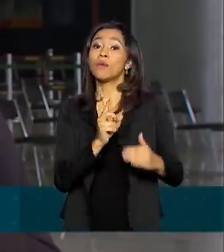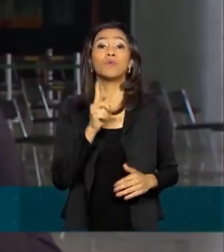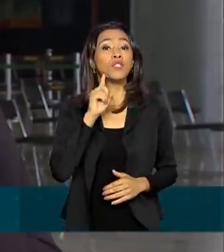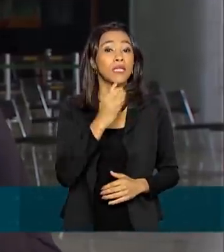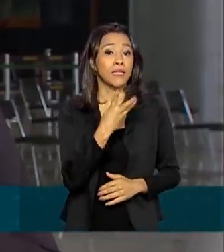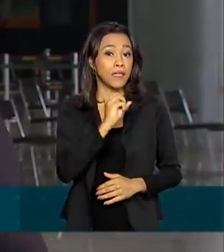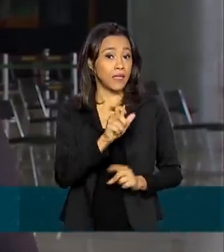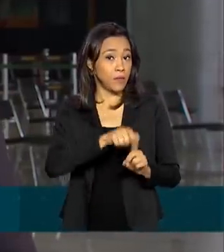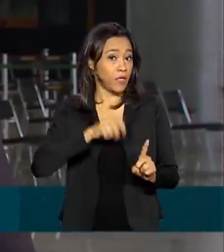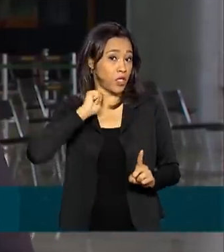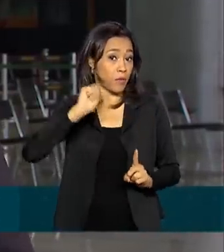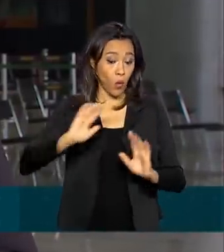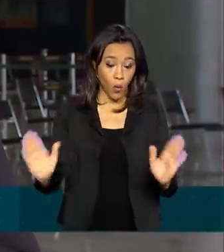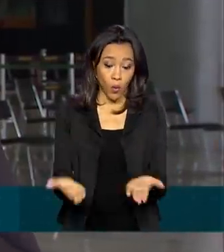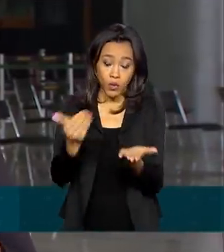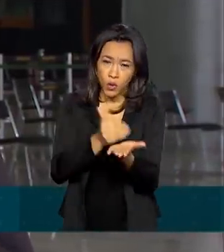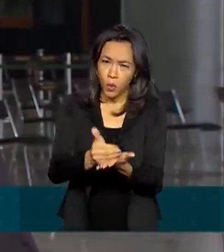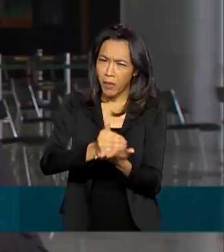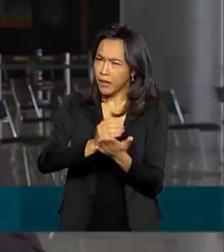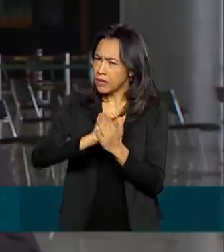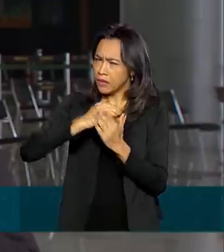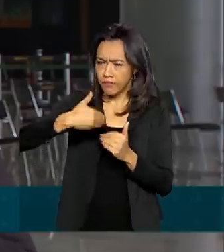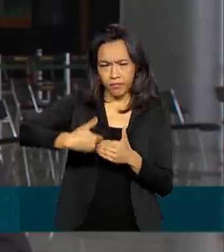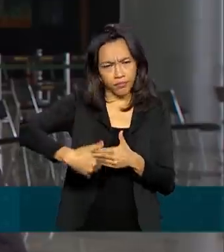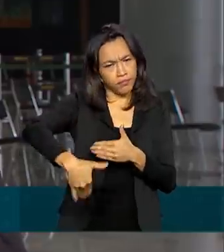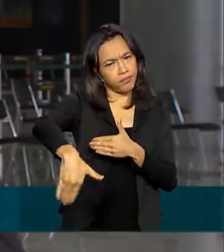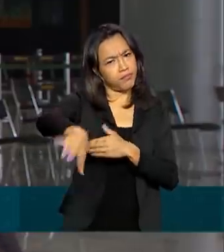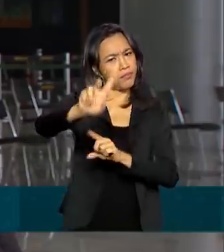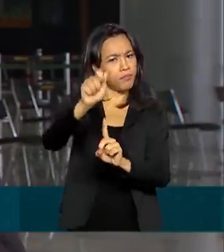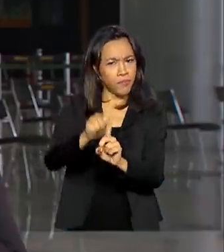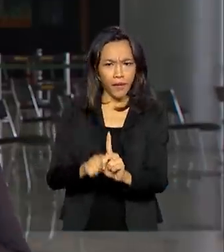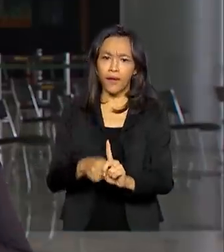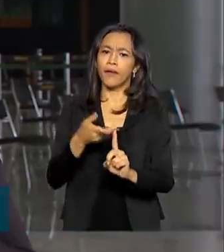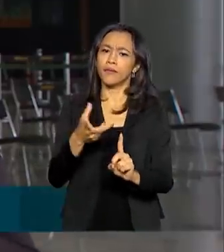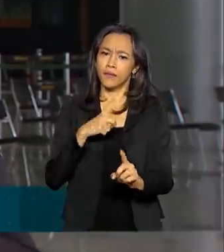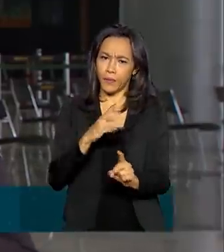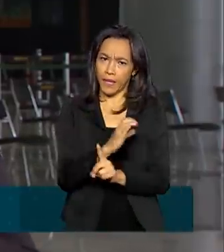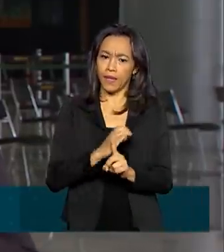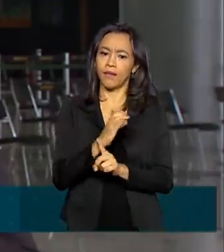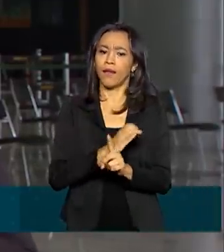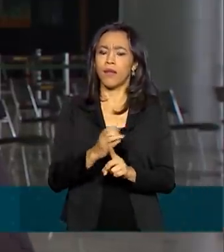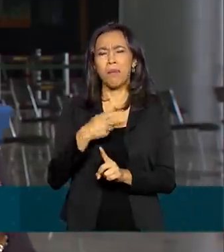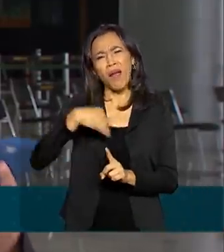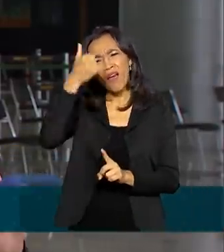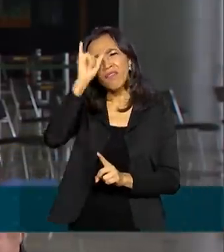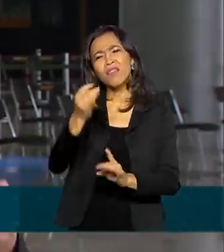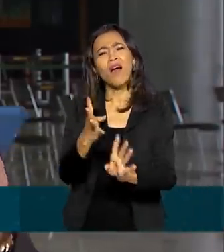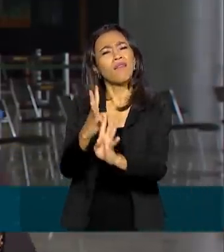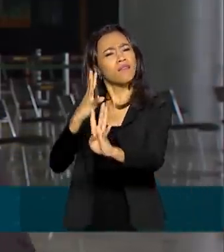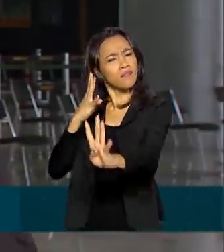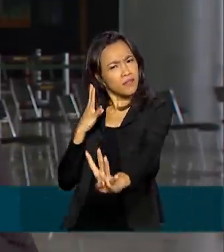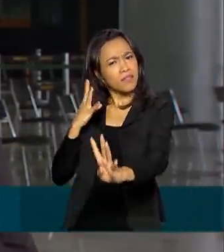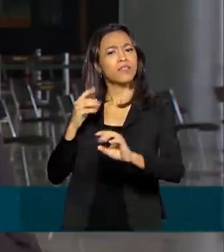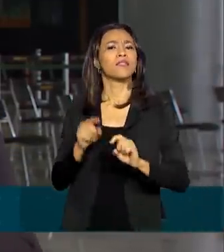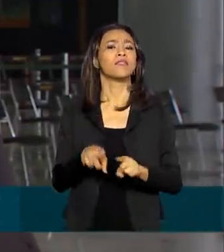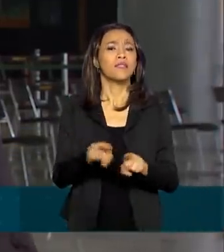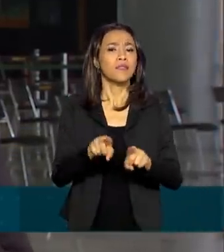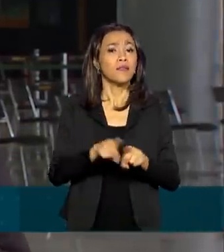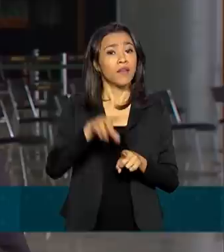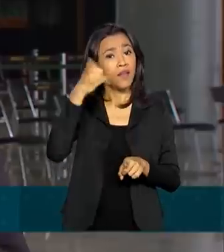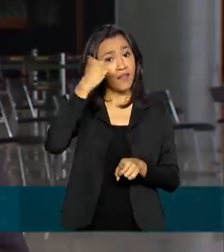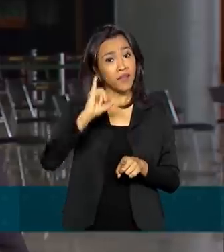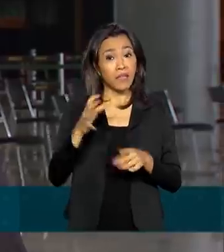Esse pagamento começa hoje e continua durante todo o mês num calendário diluído, que é para evitar filas nas agências bancárias e também para evitar